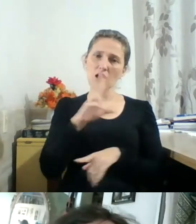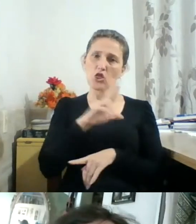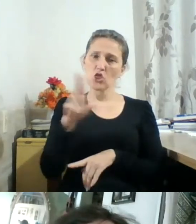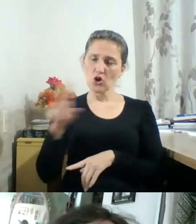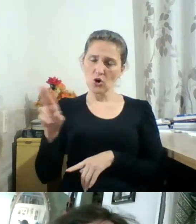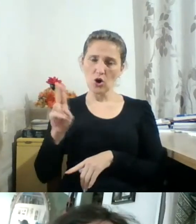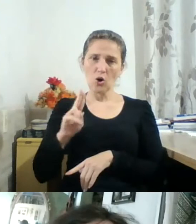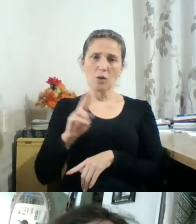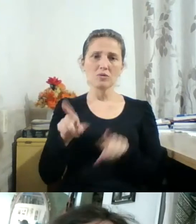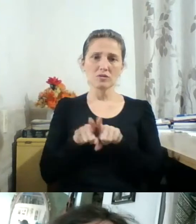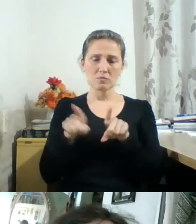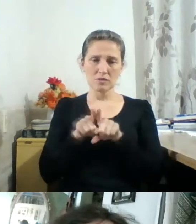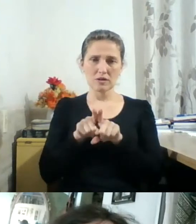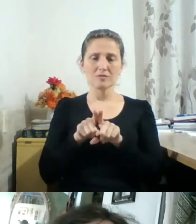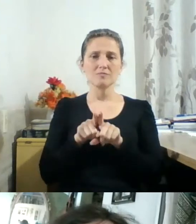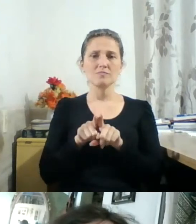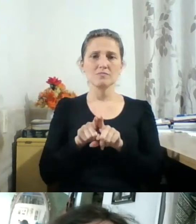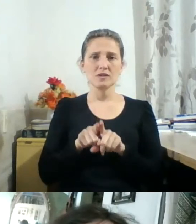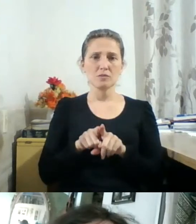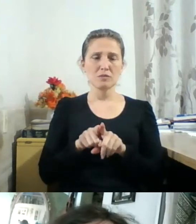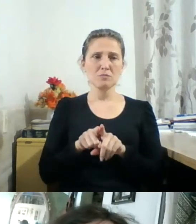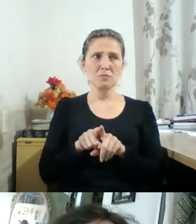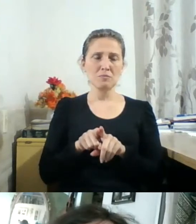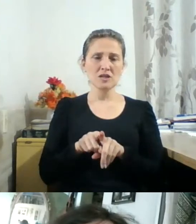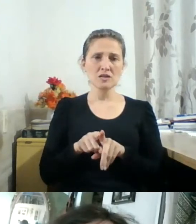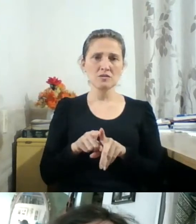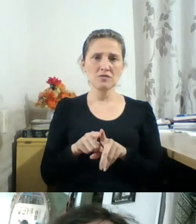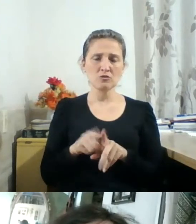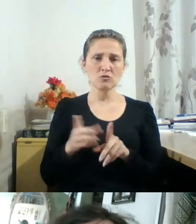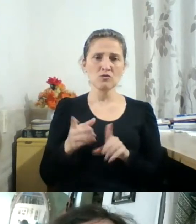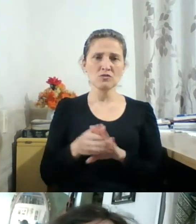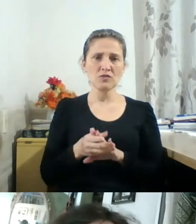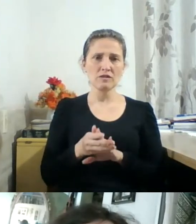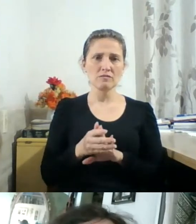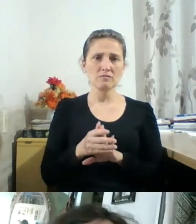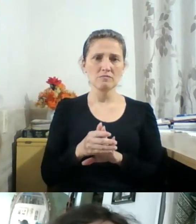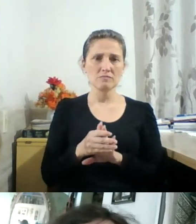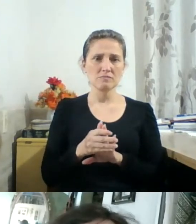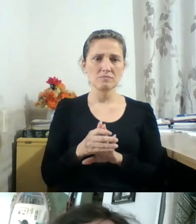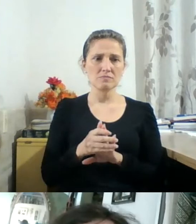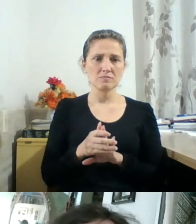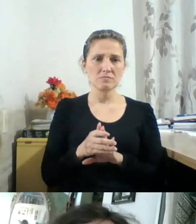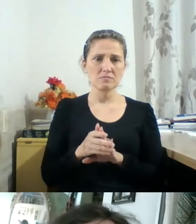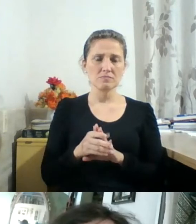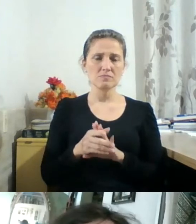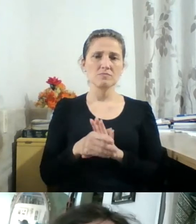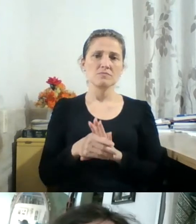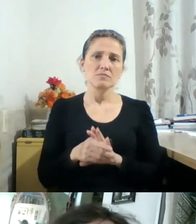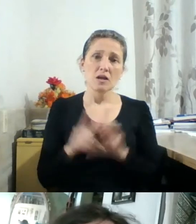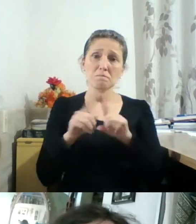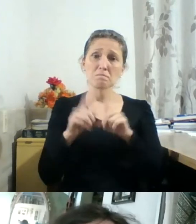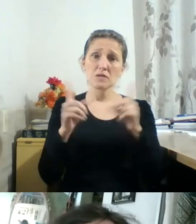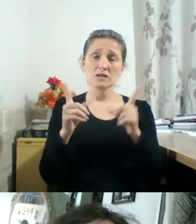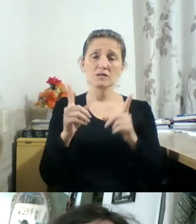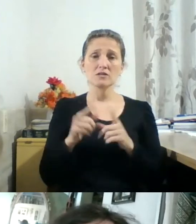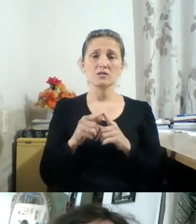parecem, eles são tão animados como os discos voadores, que ninguém acredita neles. Mas, no nosso